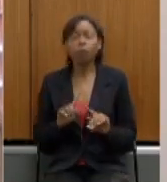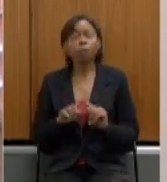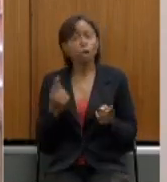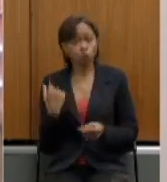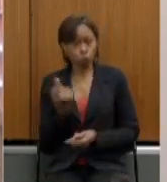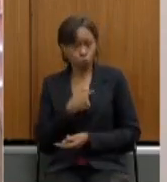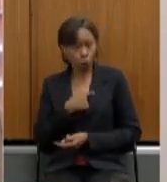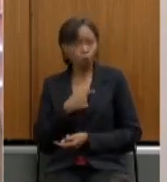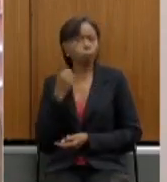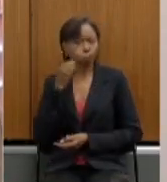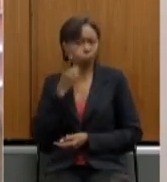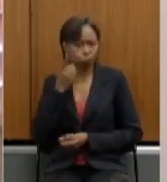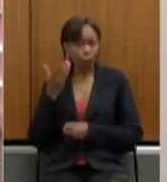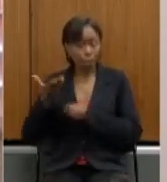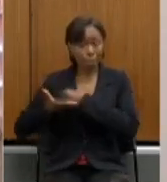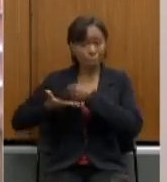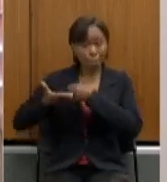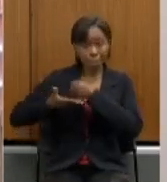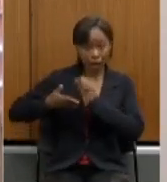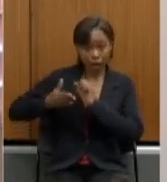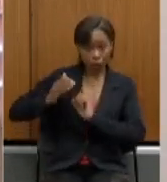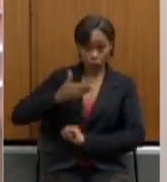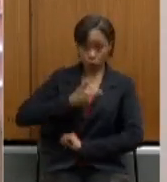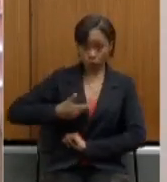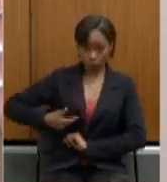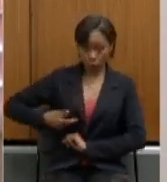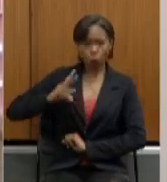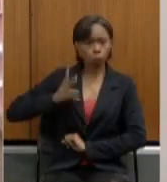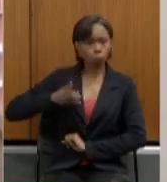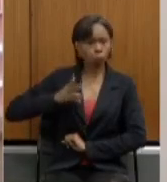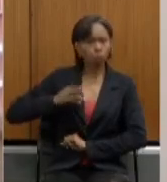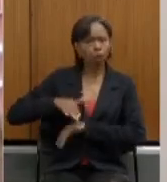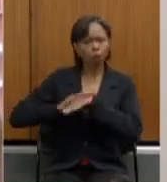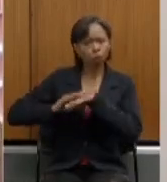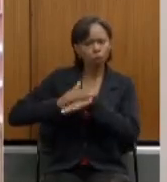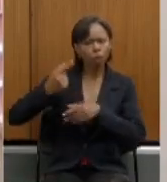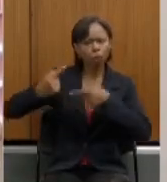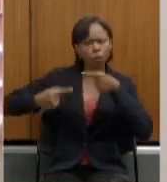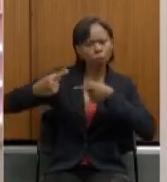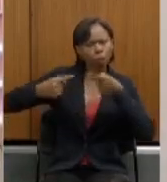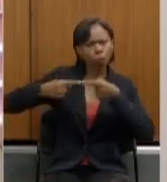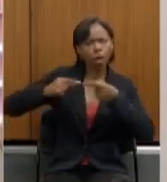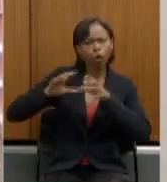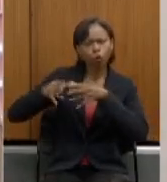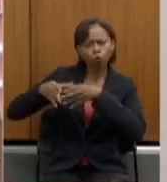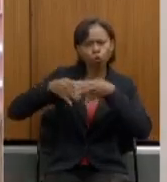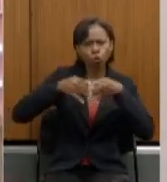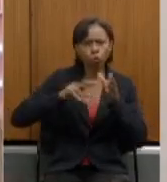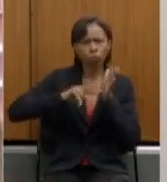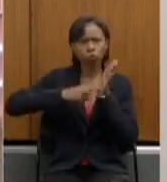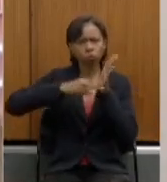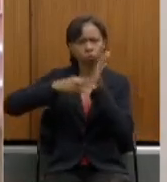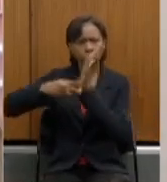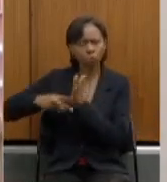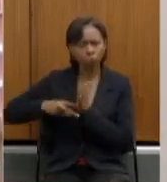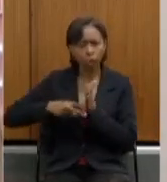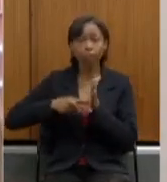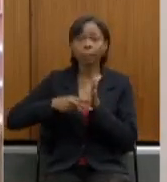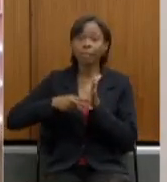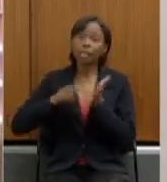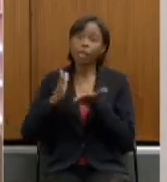deputados da base do governo a informalmente dialogar com todas as centrais sindicais e também os sindicatos